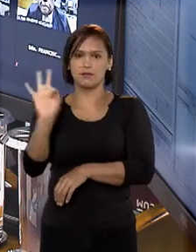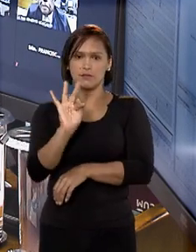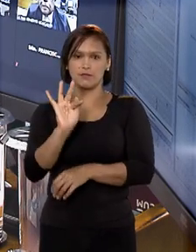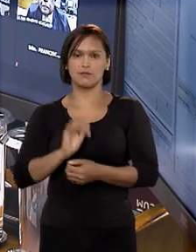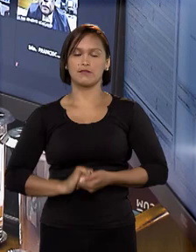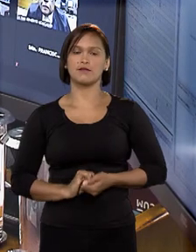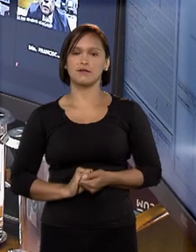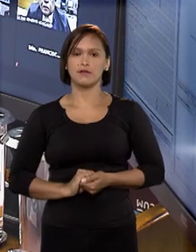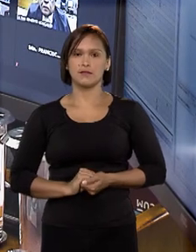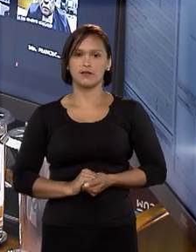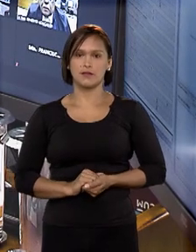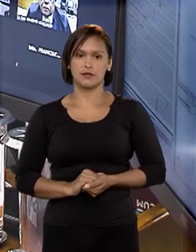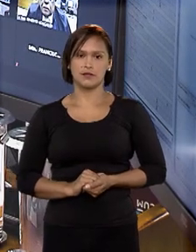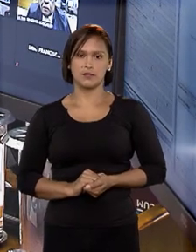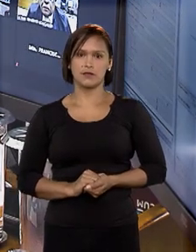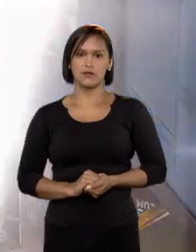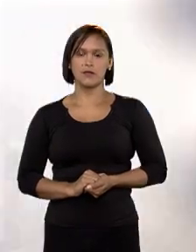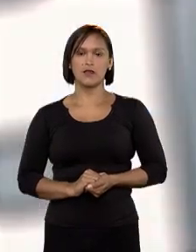federal.